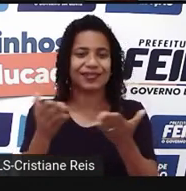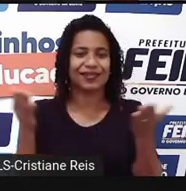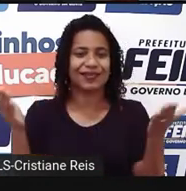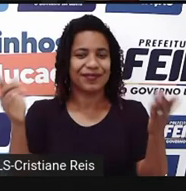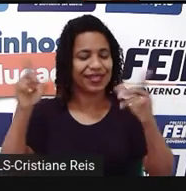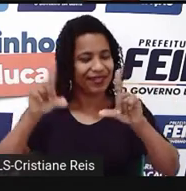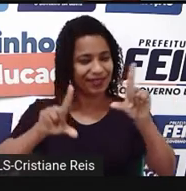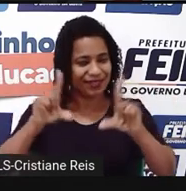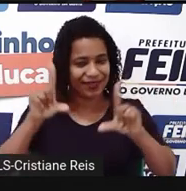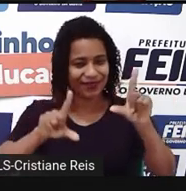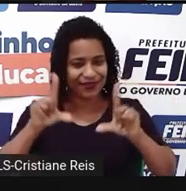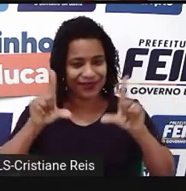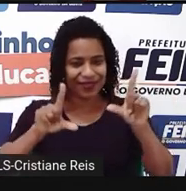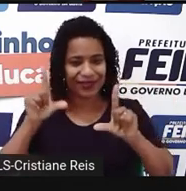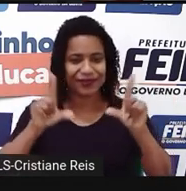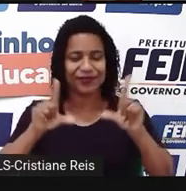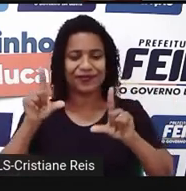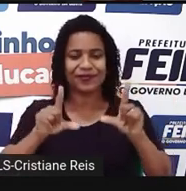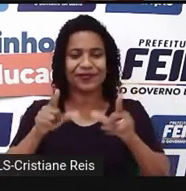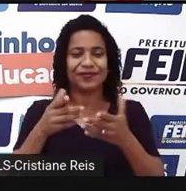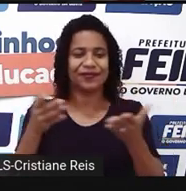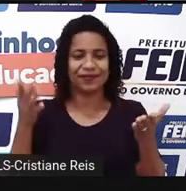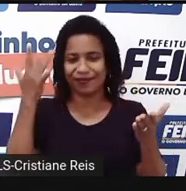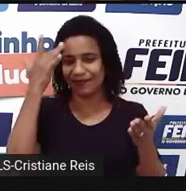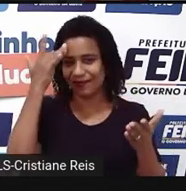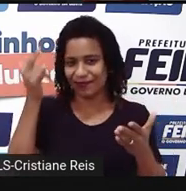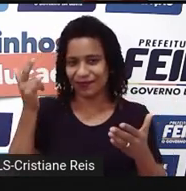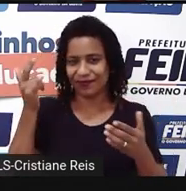tomorrow. Expeção de tempo, amanhã.